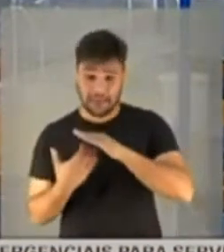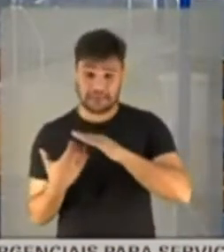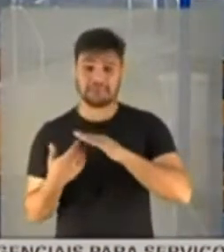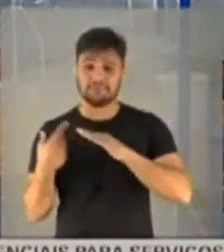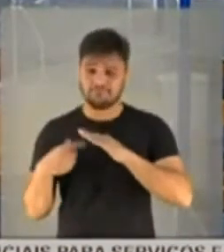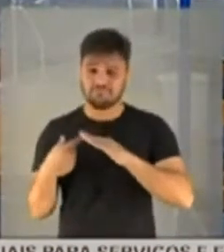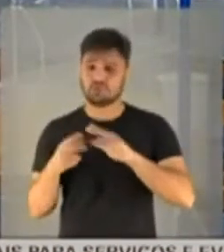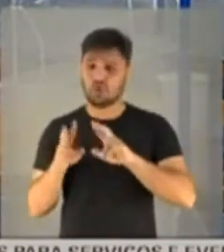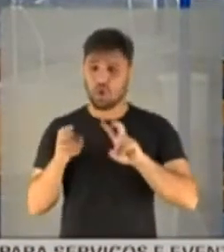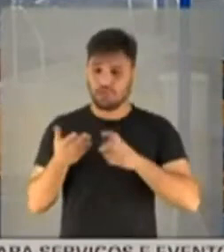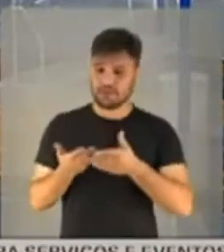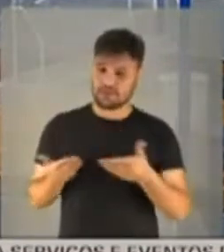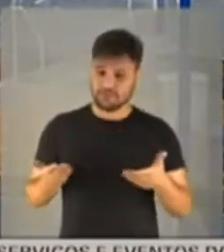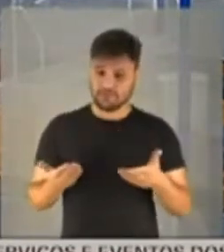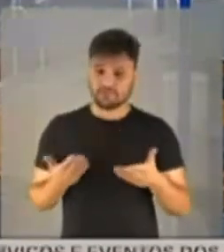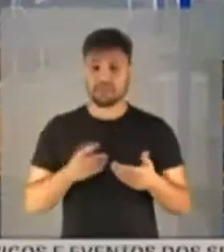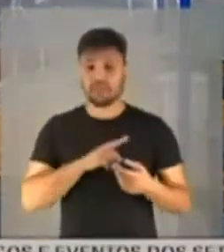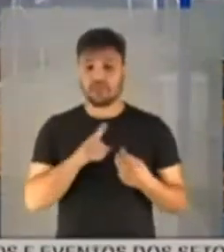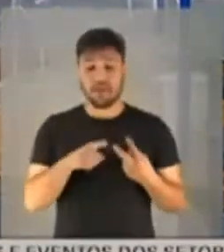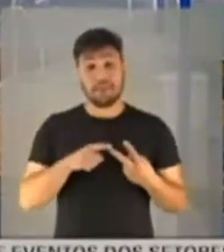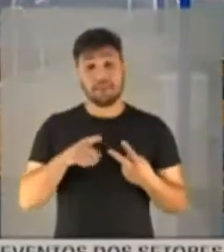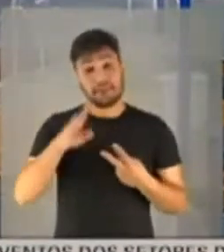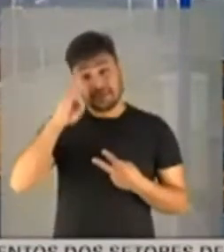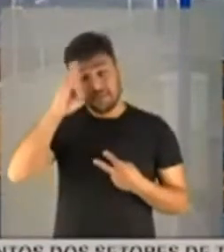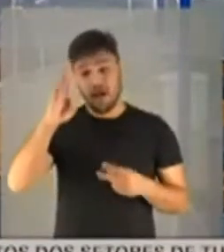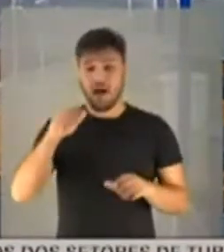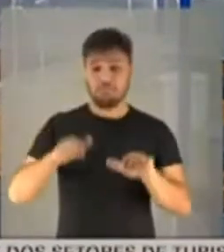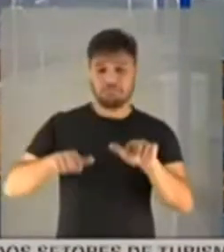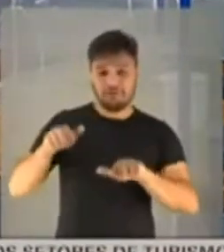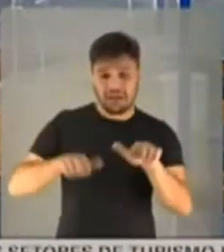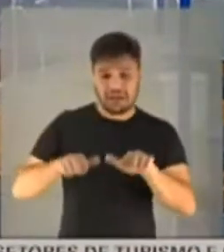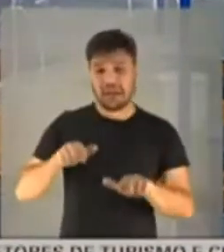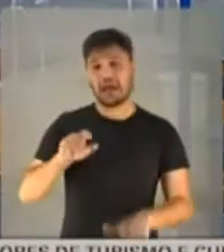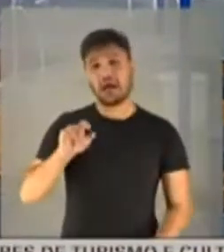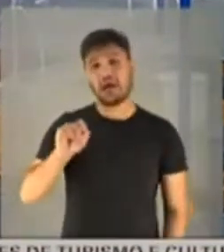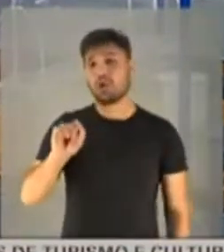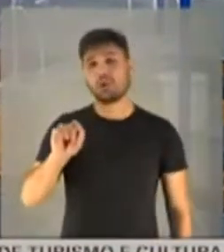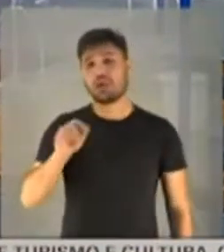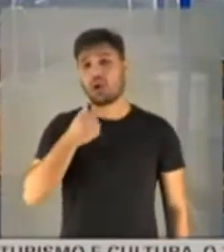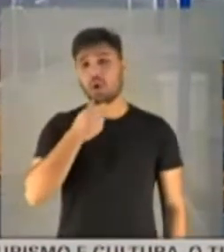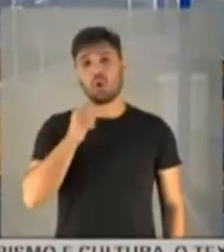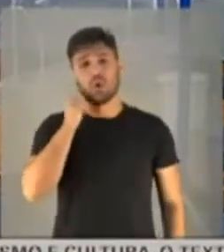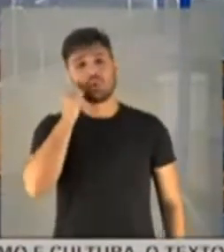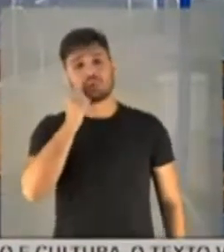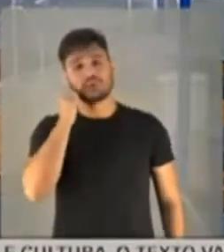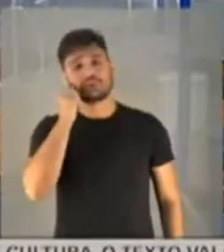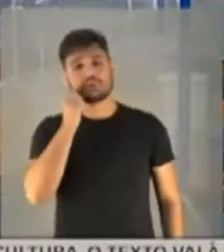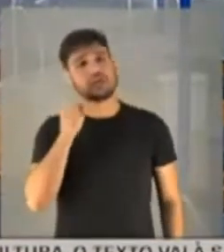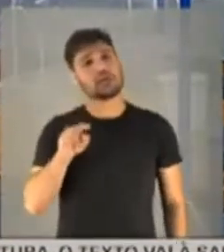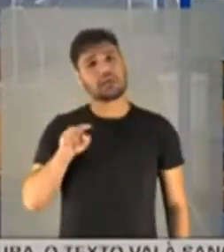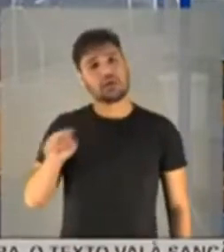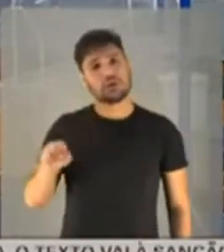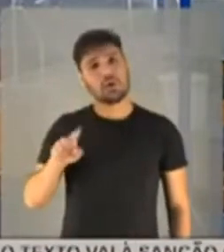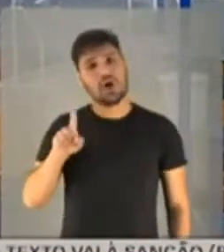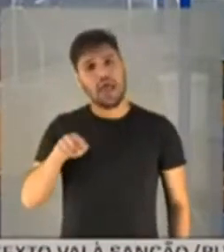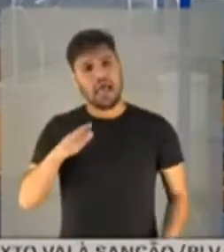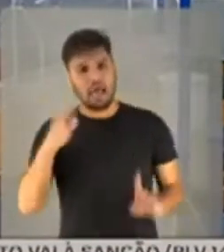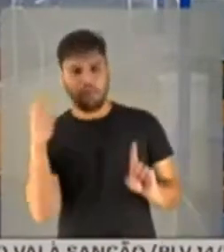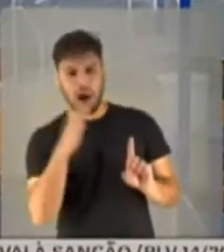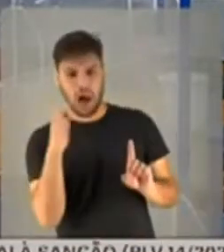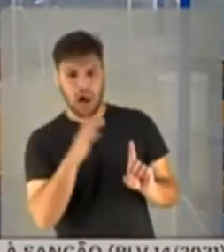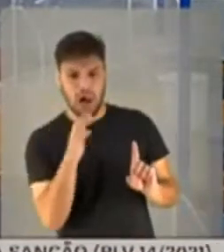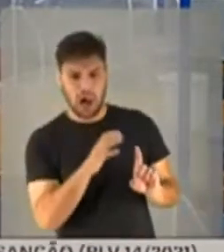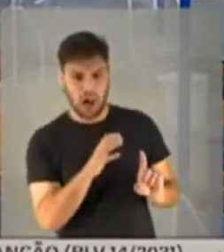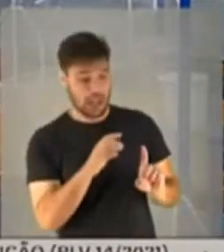Precisa, em relação a isso. Sobretudo, para avaliar as afirmações que o senador considera como coação à